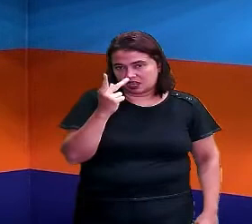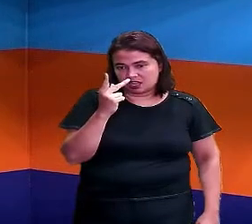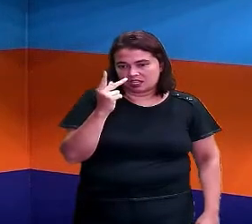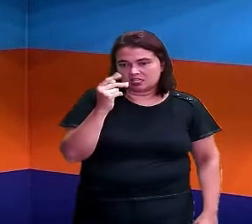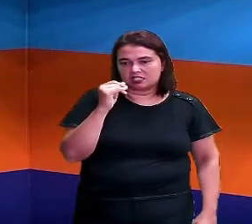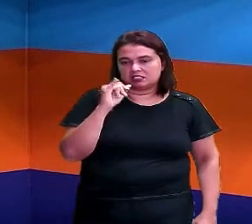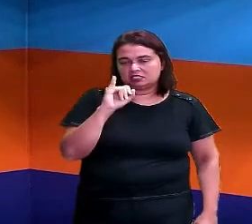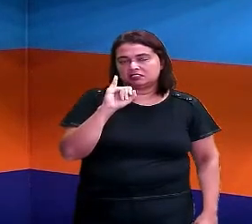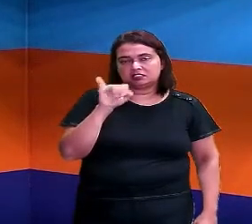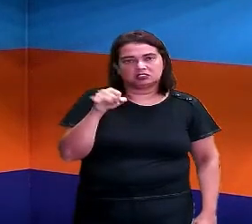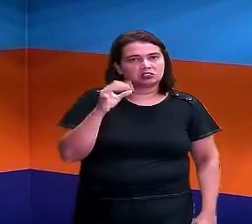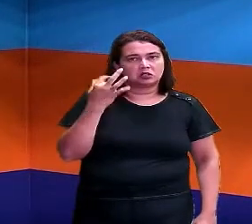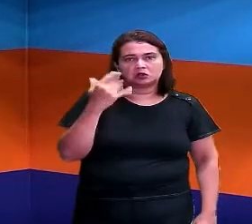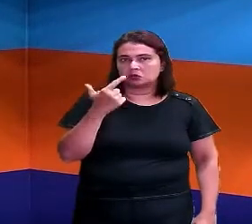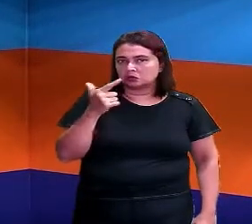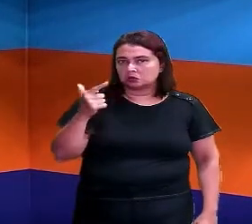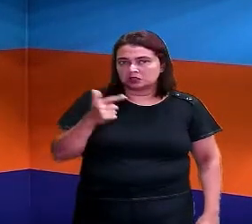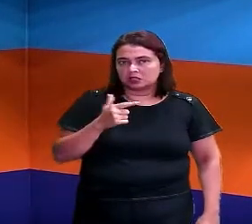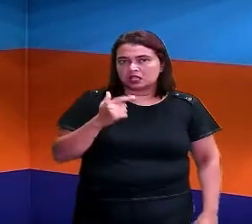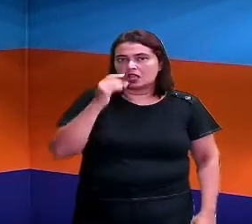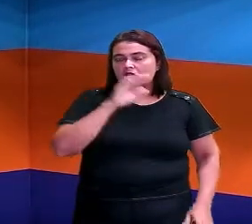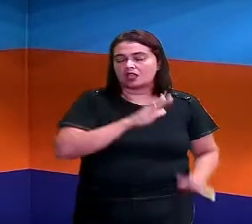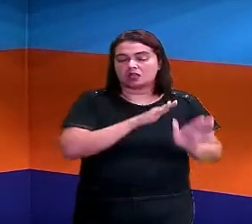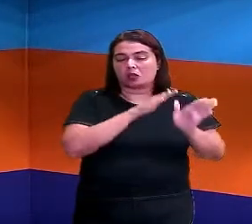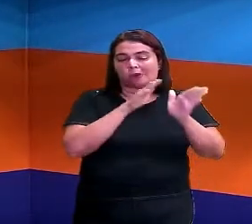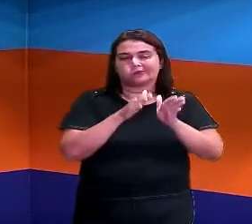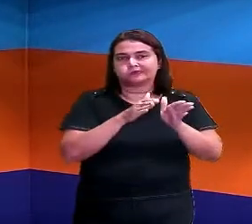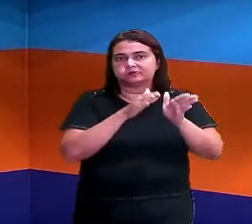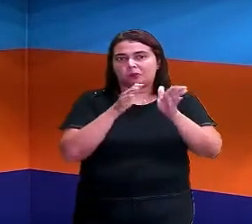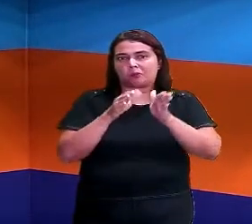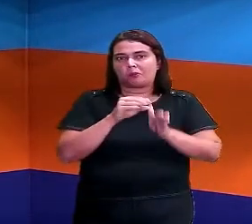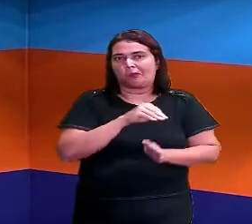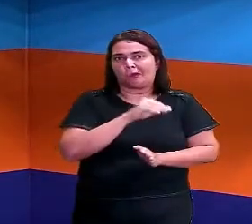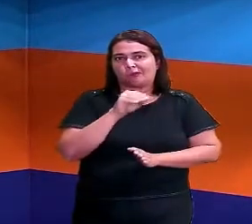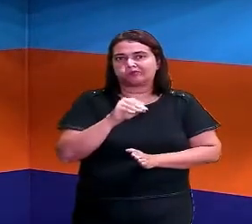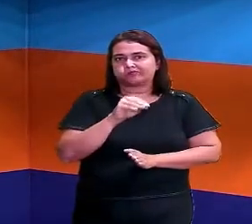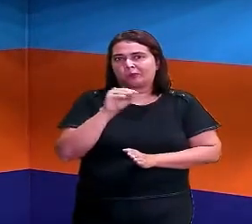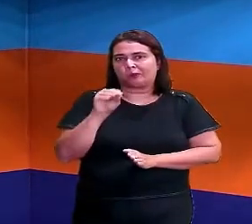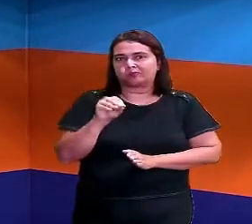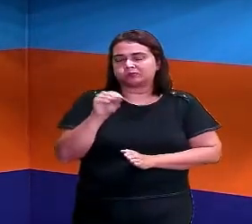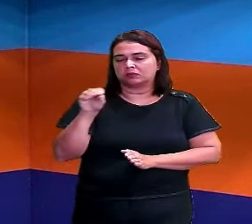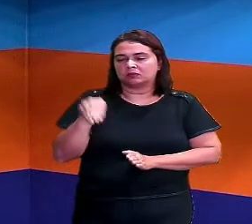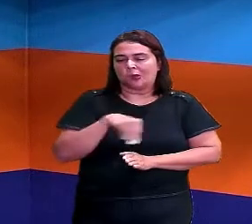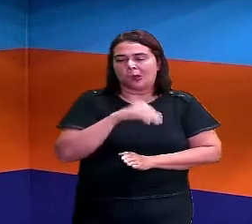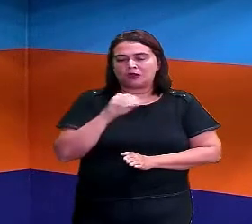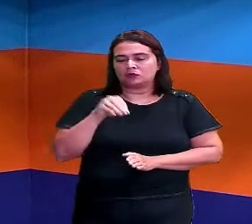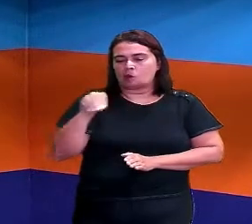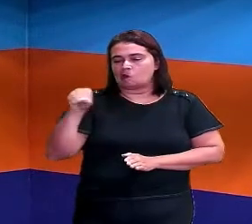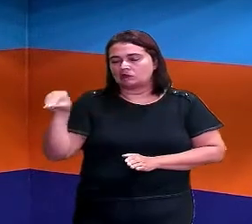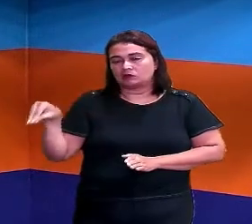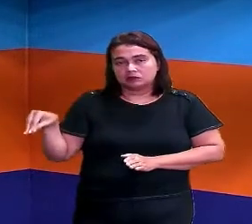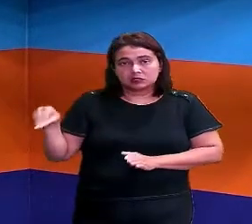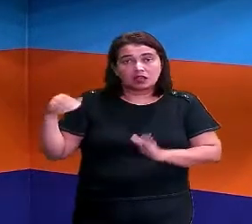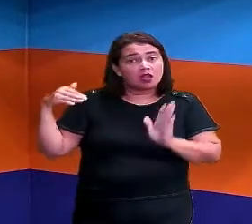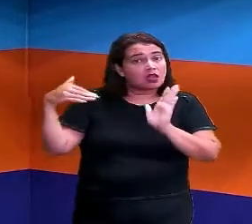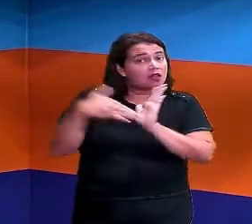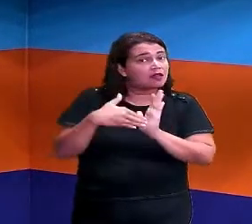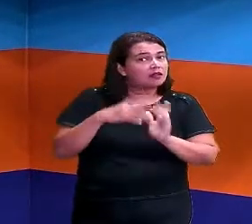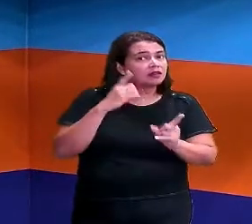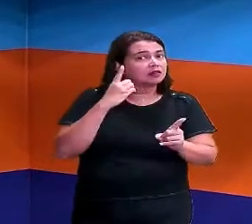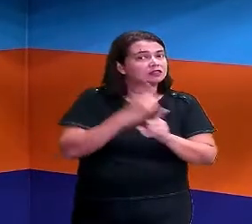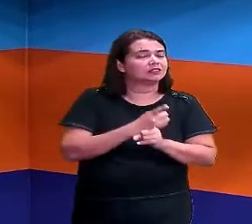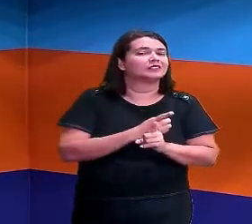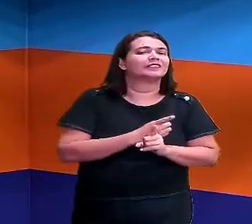com H. Então, a gente vai passando até chegar no nome da imagem correspondente à